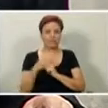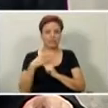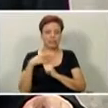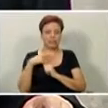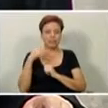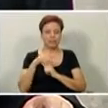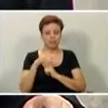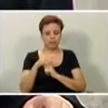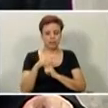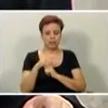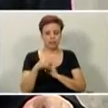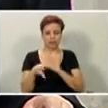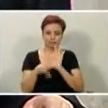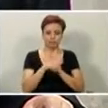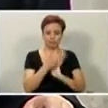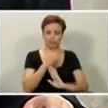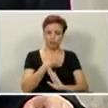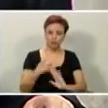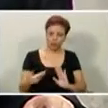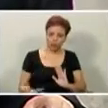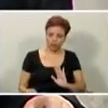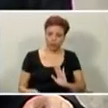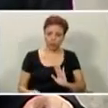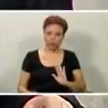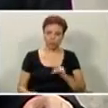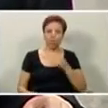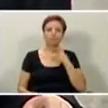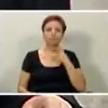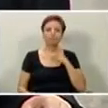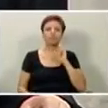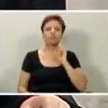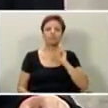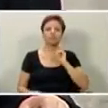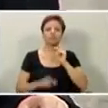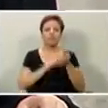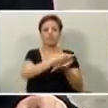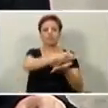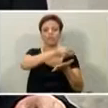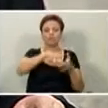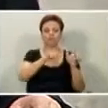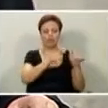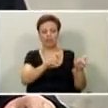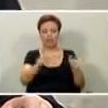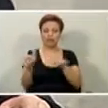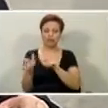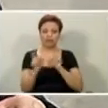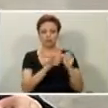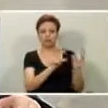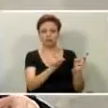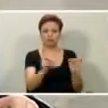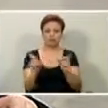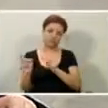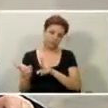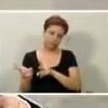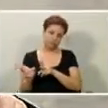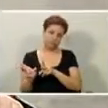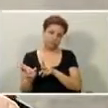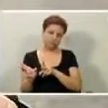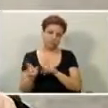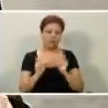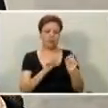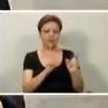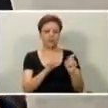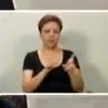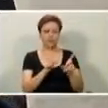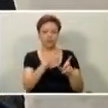e por parte do governo, uma intenção de se vender vários patrimônios públicos. E aí para os seus amigos, amigos do